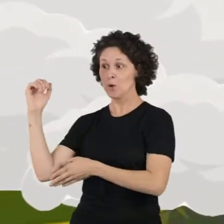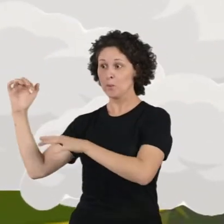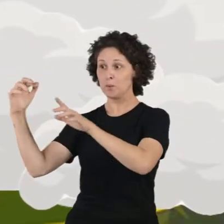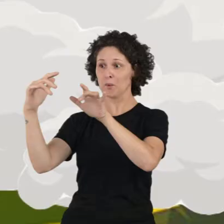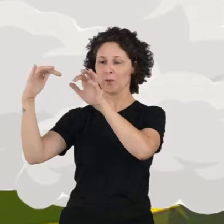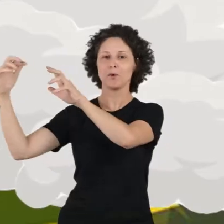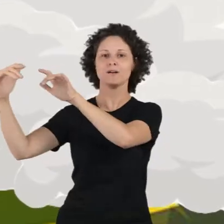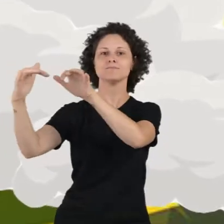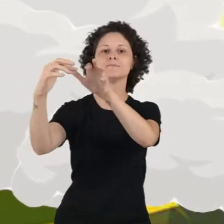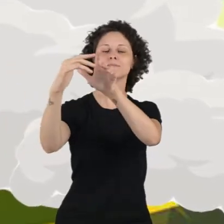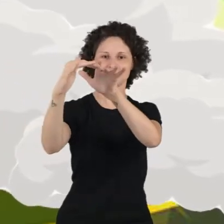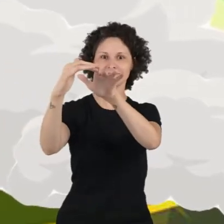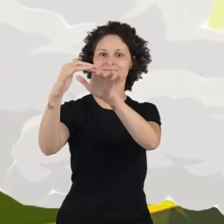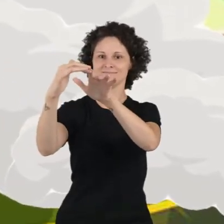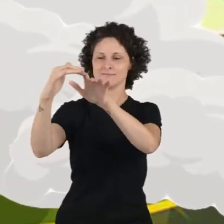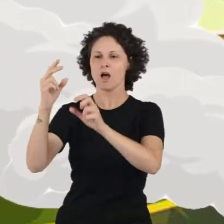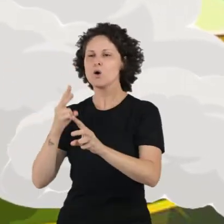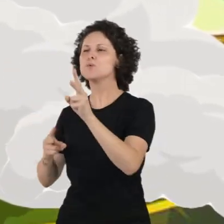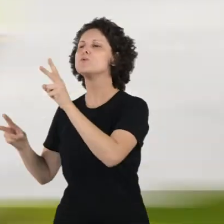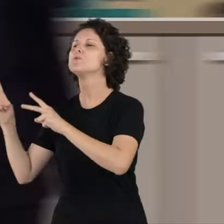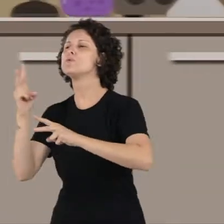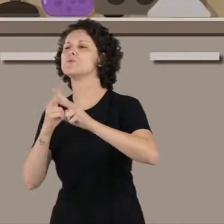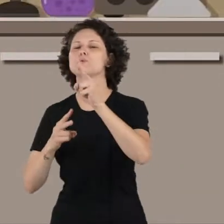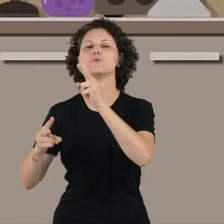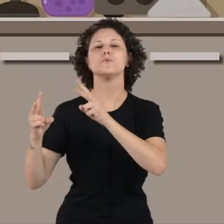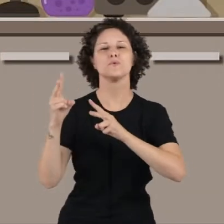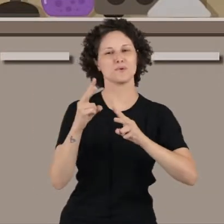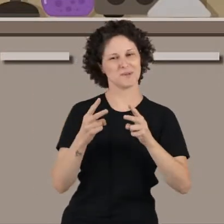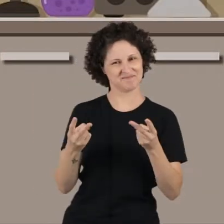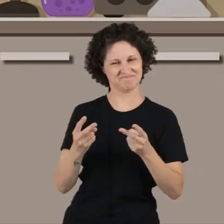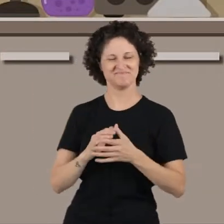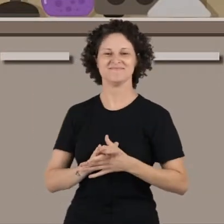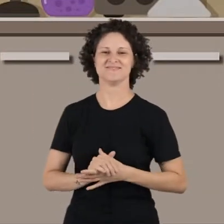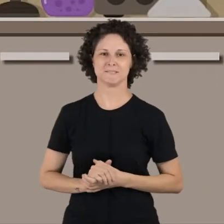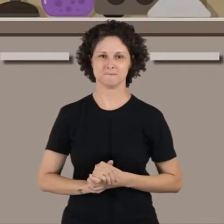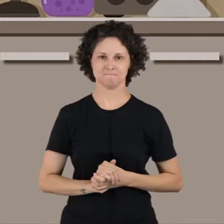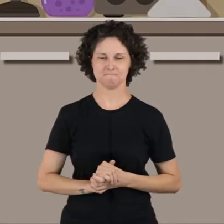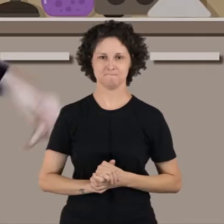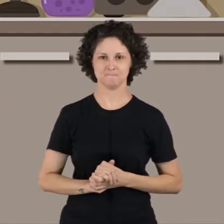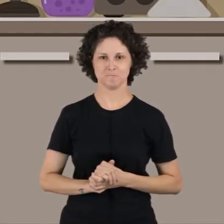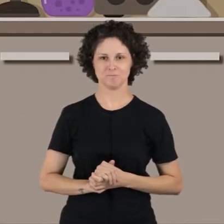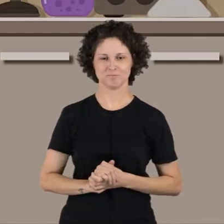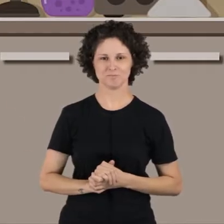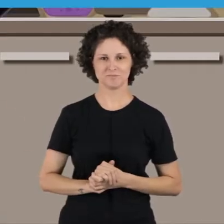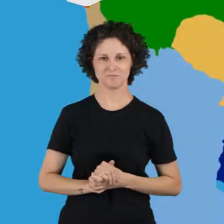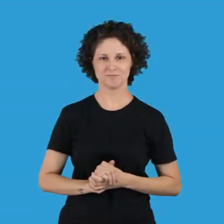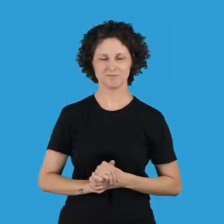quantidades de vapor de água que são levados pelos ventos. Agora, vamos ver um mapa sobre esse fenômeno.